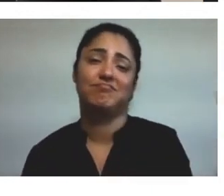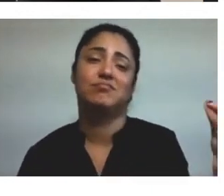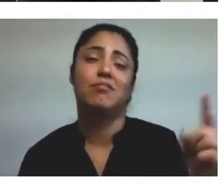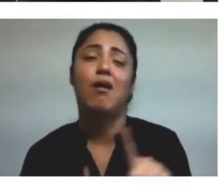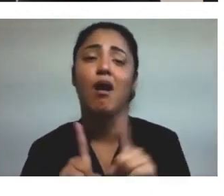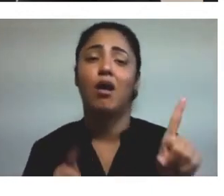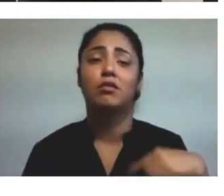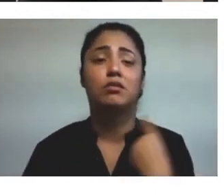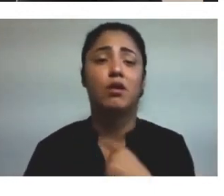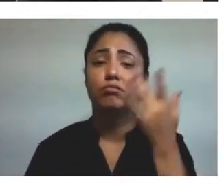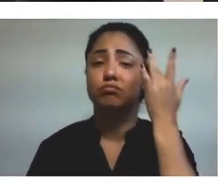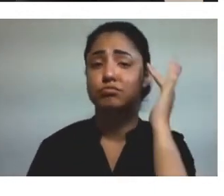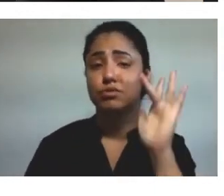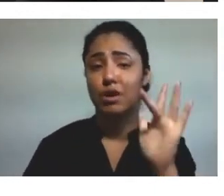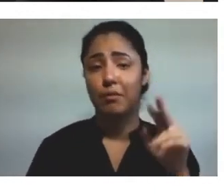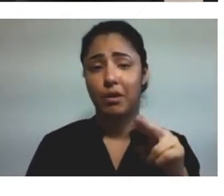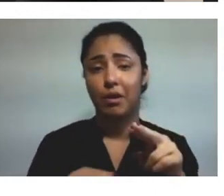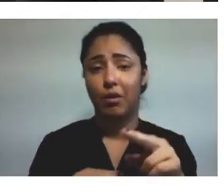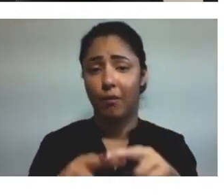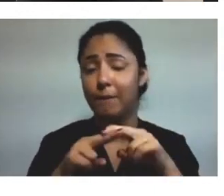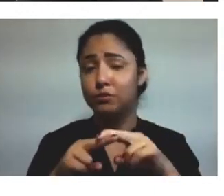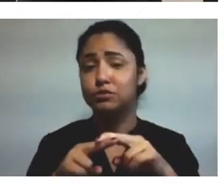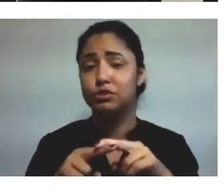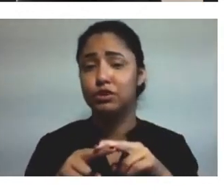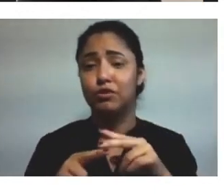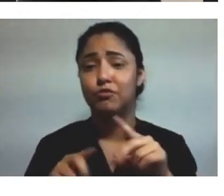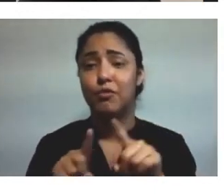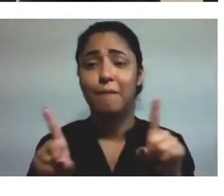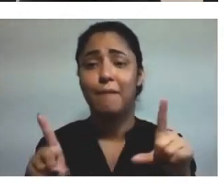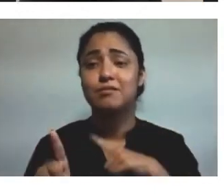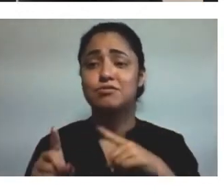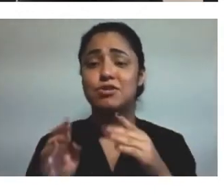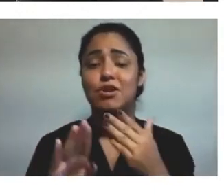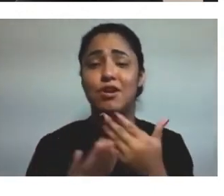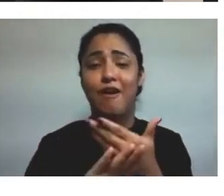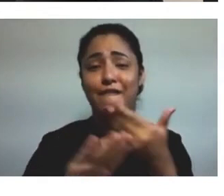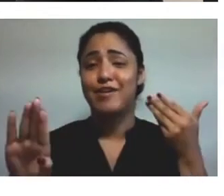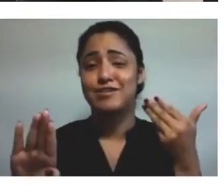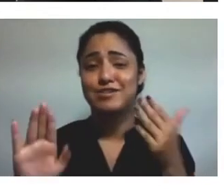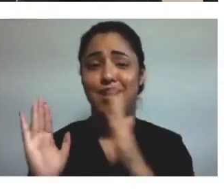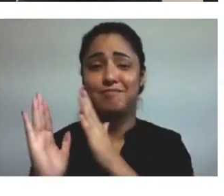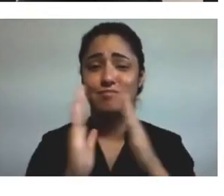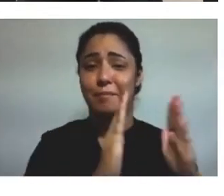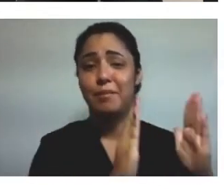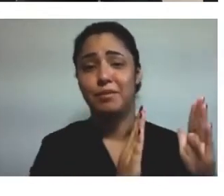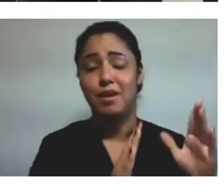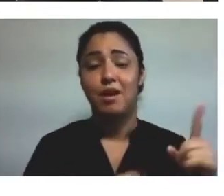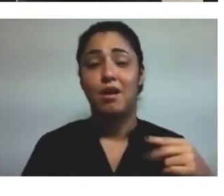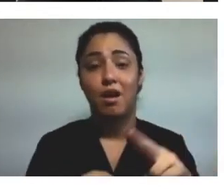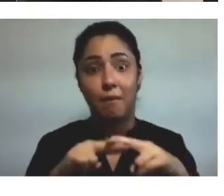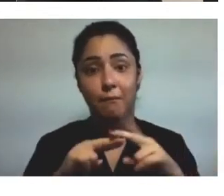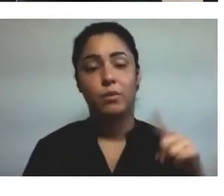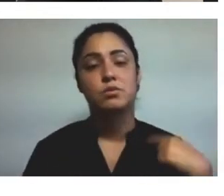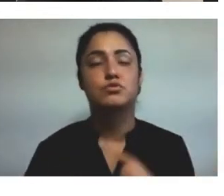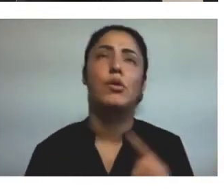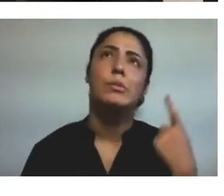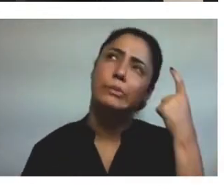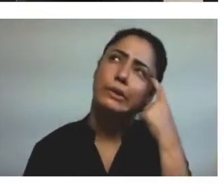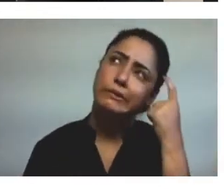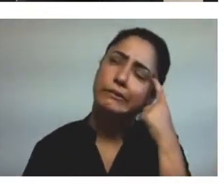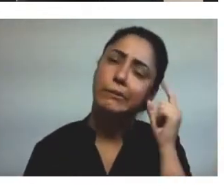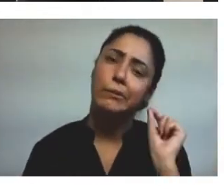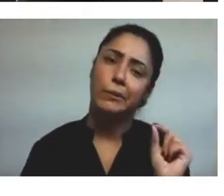estavam um pouco afastados da biblioteca. Então, a gente pensou no lixo por livro como uma forma de